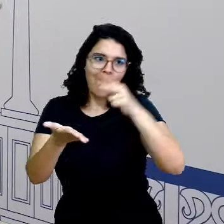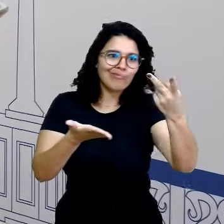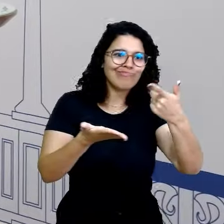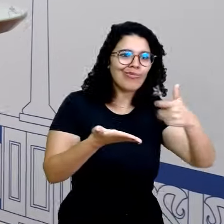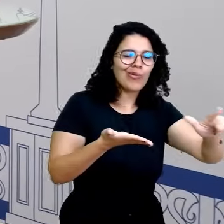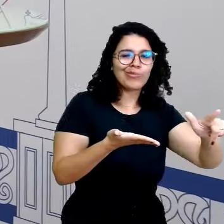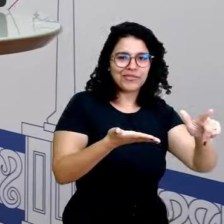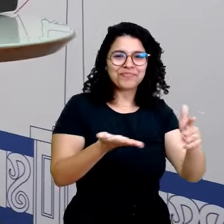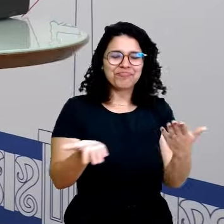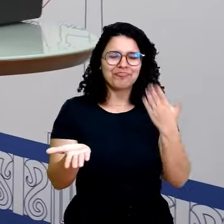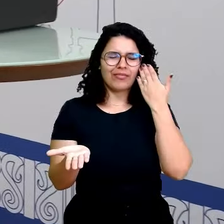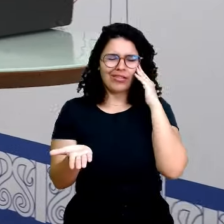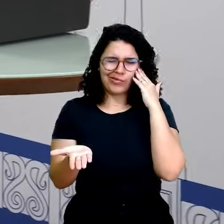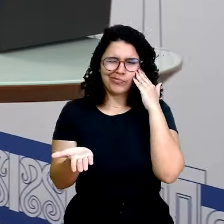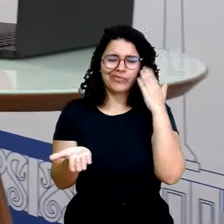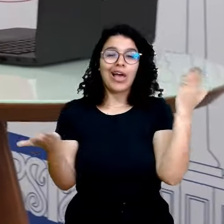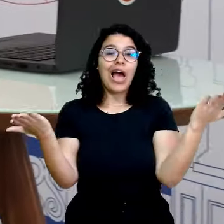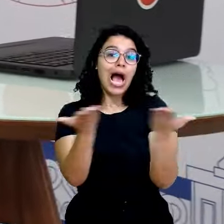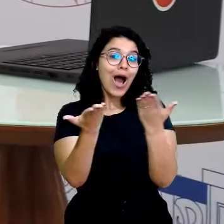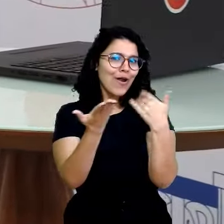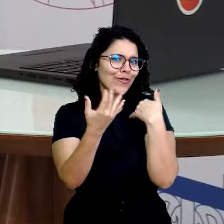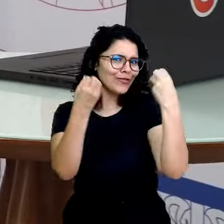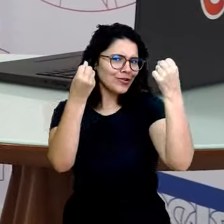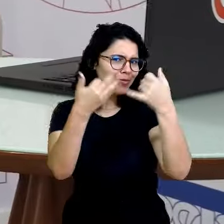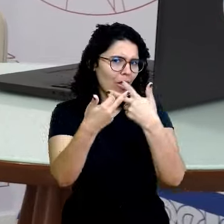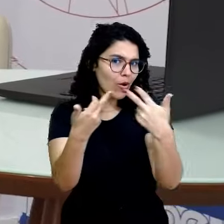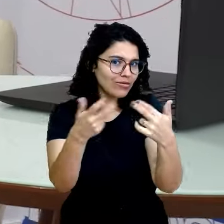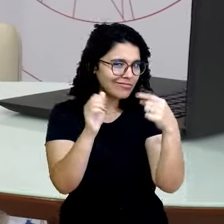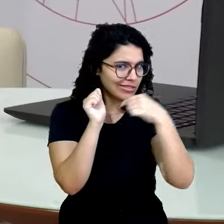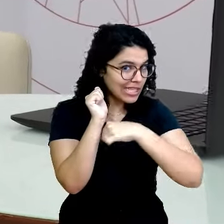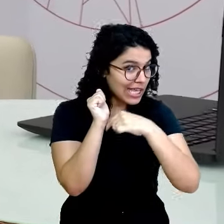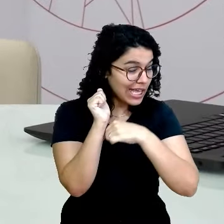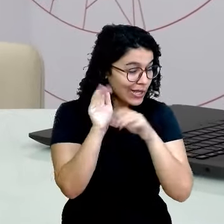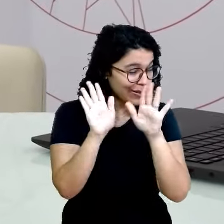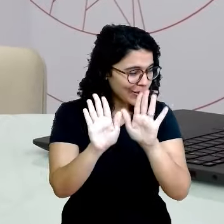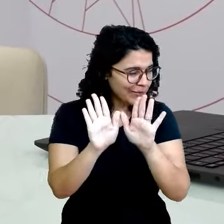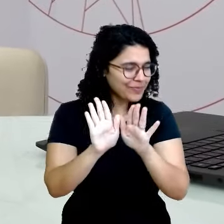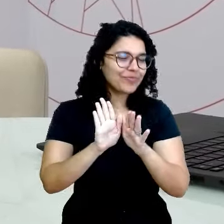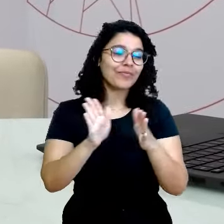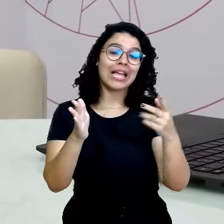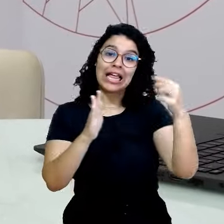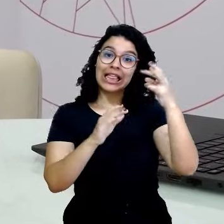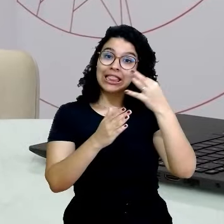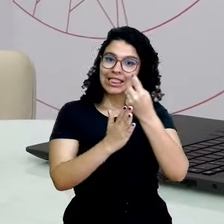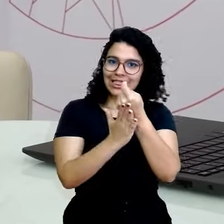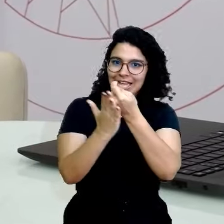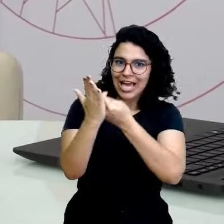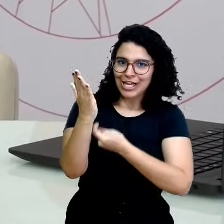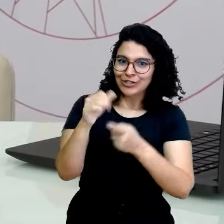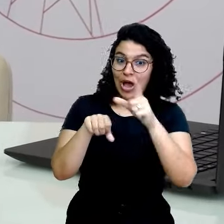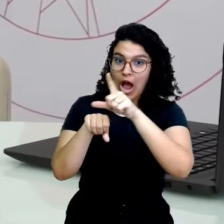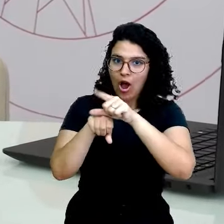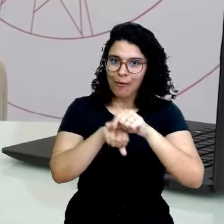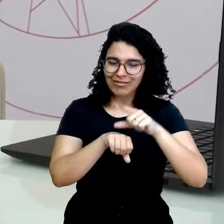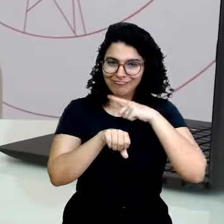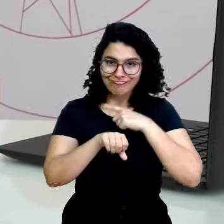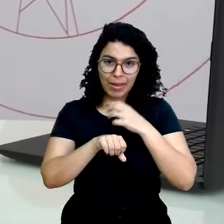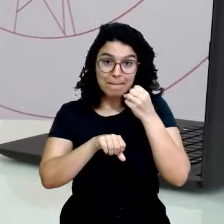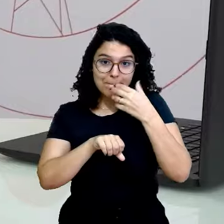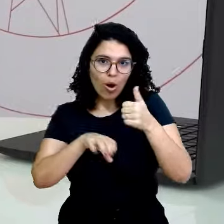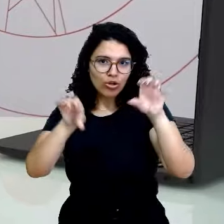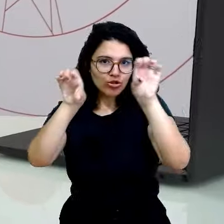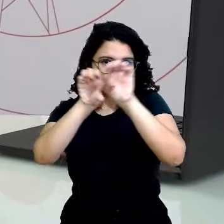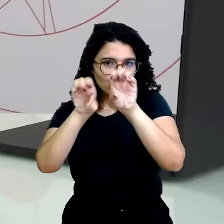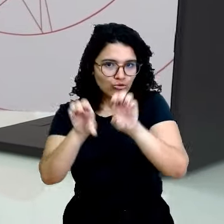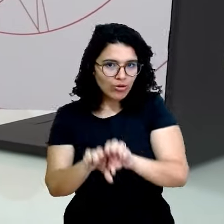Agora, deixa eu te contar uma coisa, um segredo. Em um texto argumentativo bem estruturado, encontramos